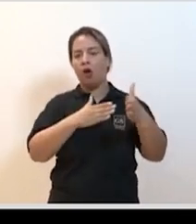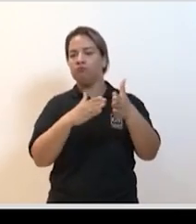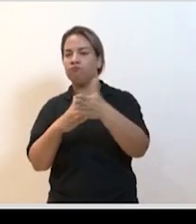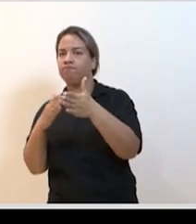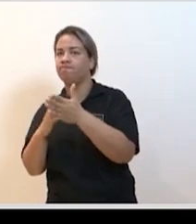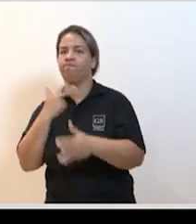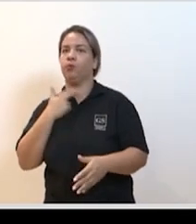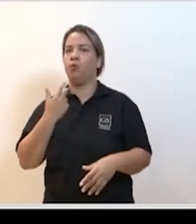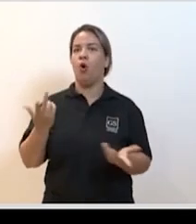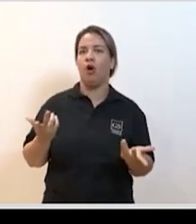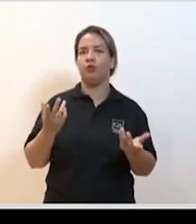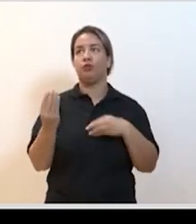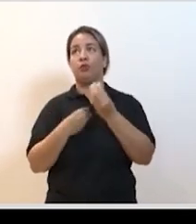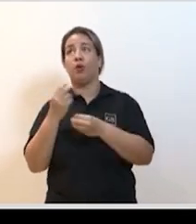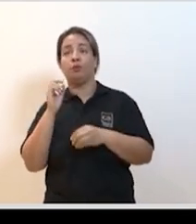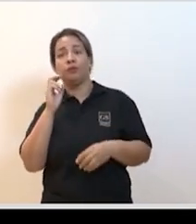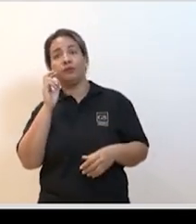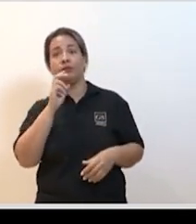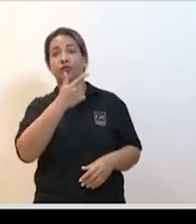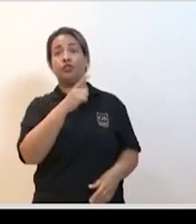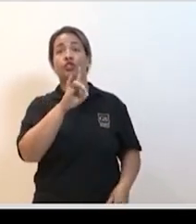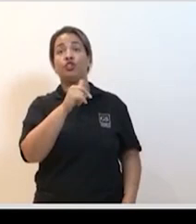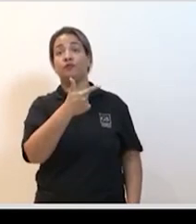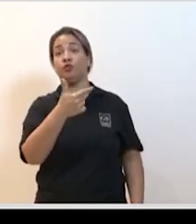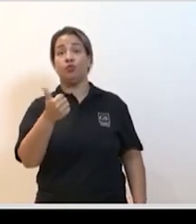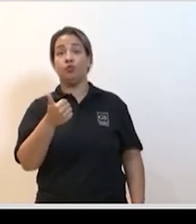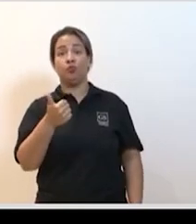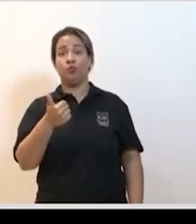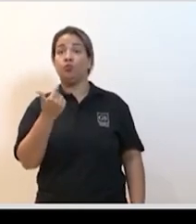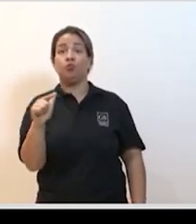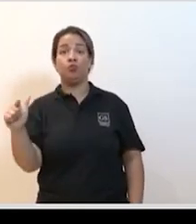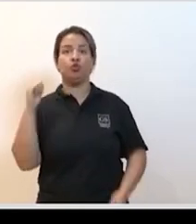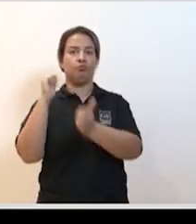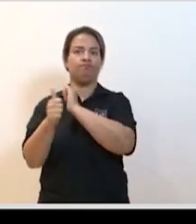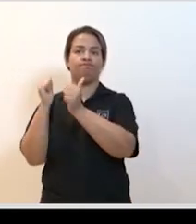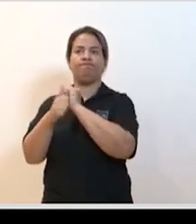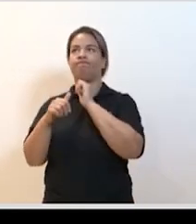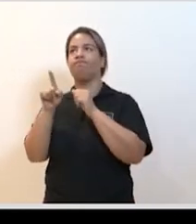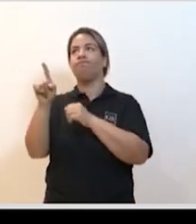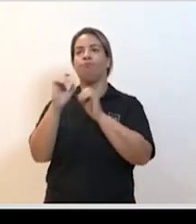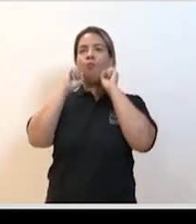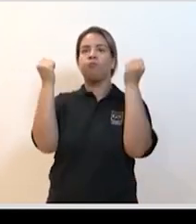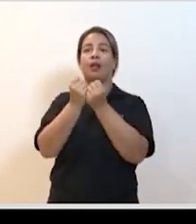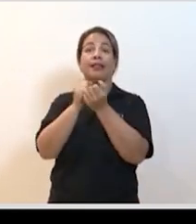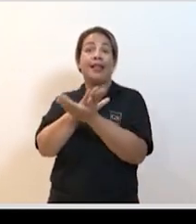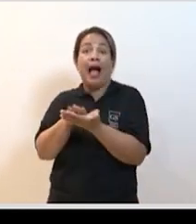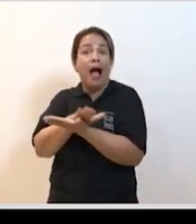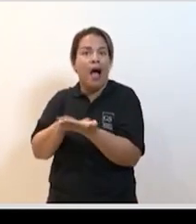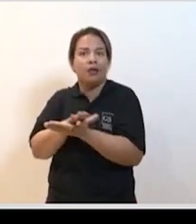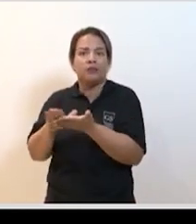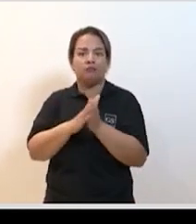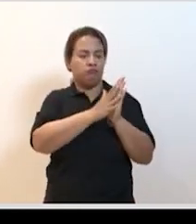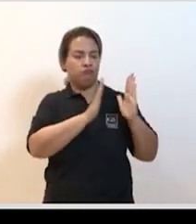pode passar o próximo por favor e aí culminando que no dia 21 já não tinha nem mais jogador obviamente tudo foi muito rápido foi no espaço de uma semana espaço de 10 dias